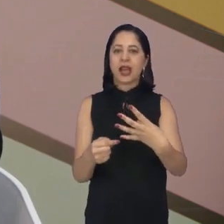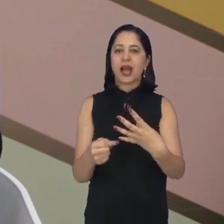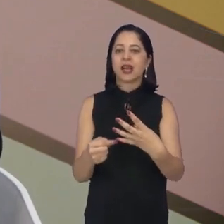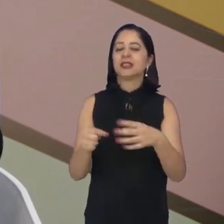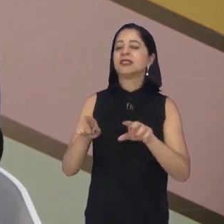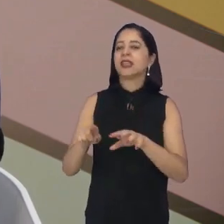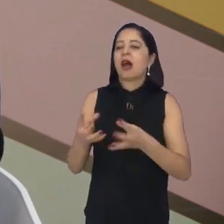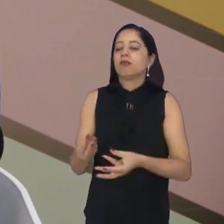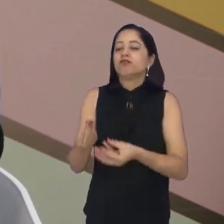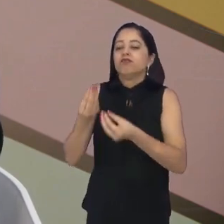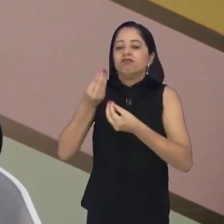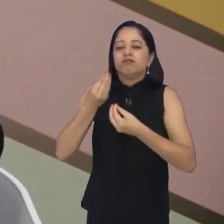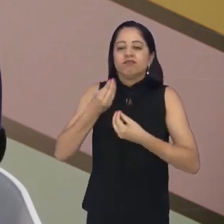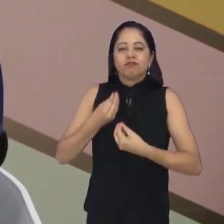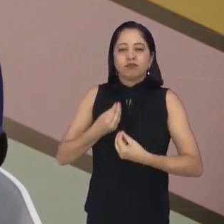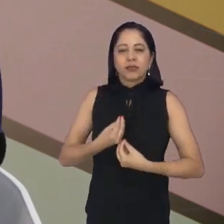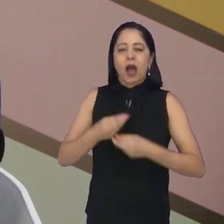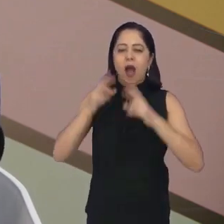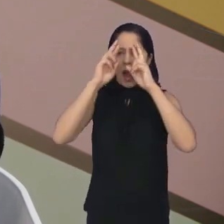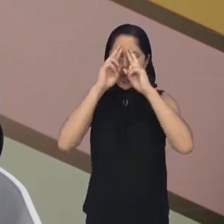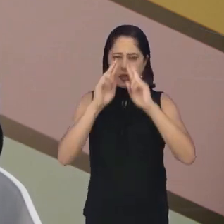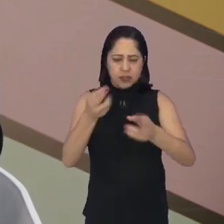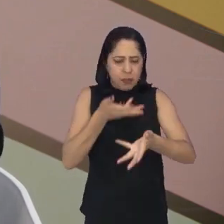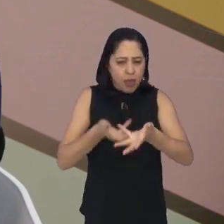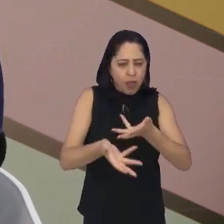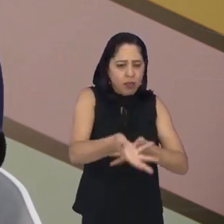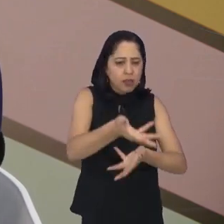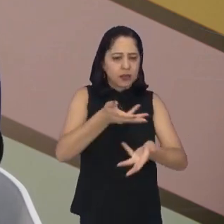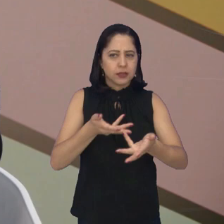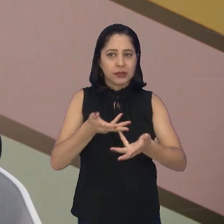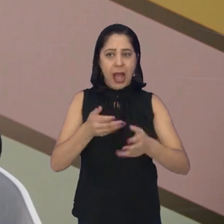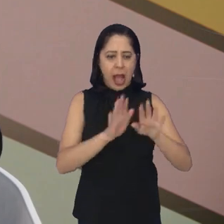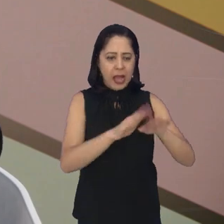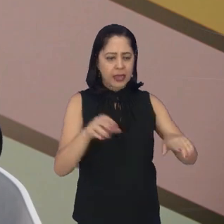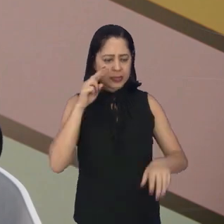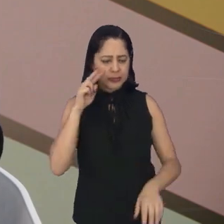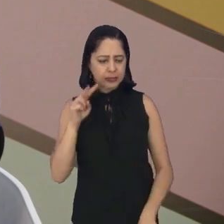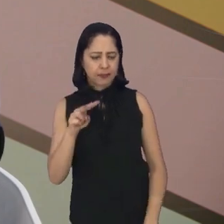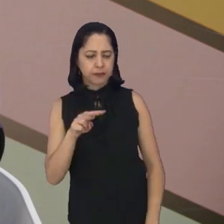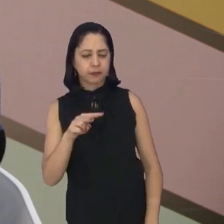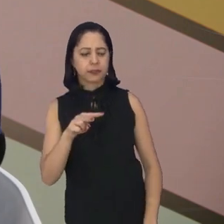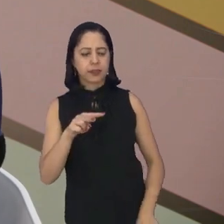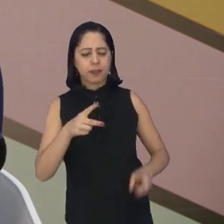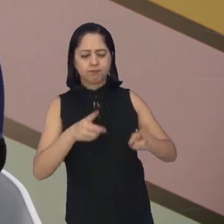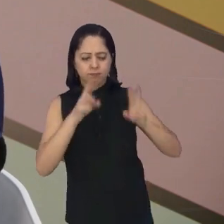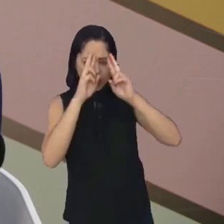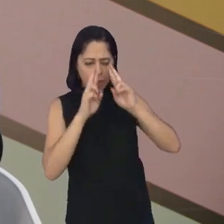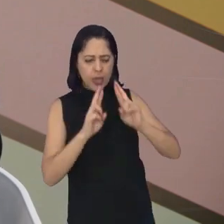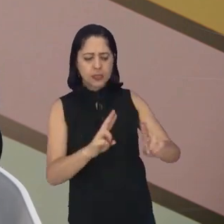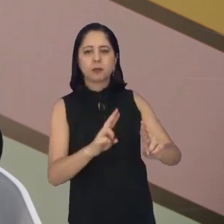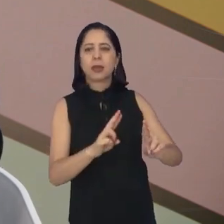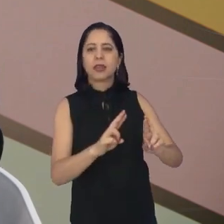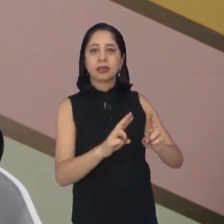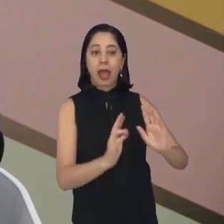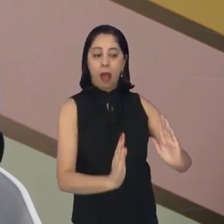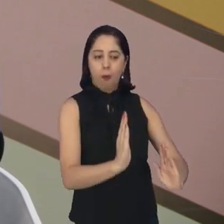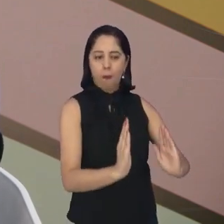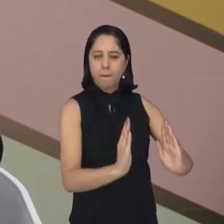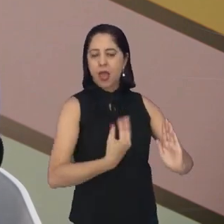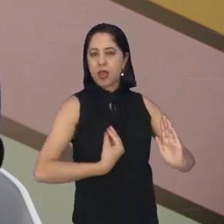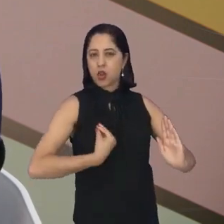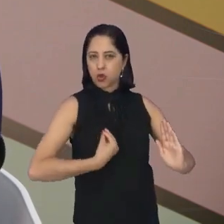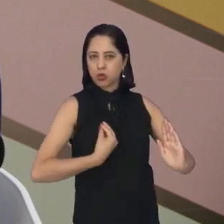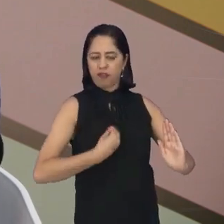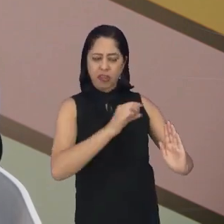pra nós uma maneira respeitosa de olhar pra criança, olhar, respeitar as suas fases, respeitar